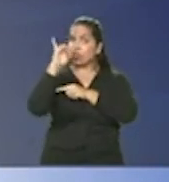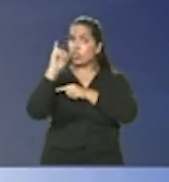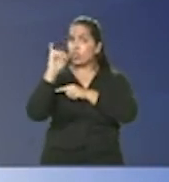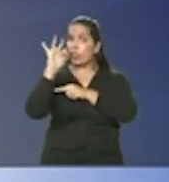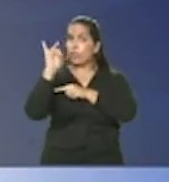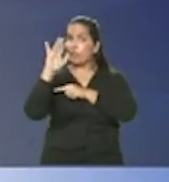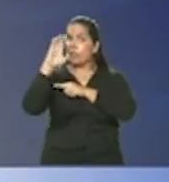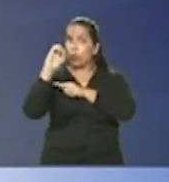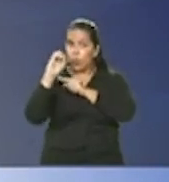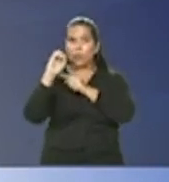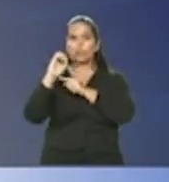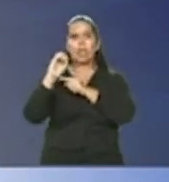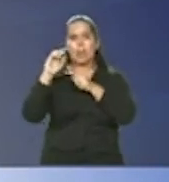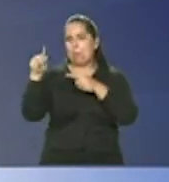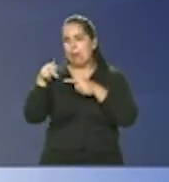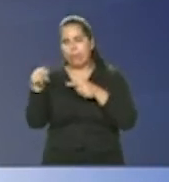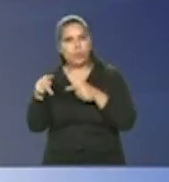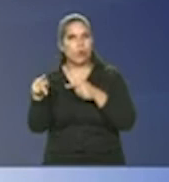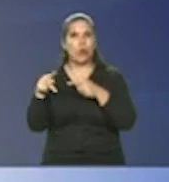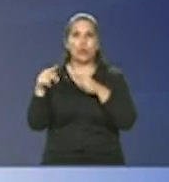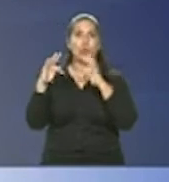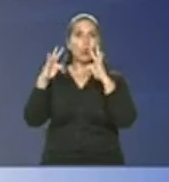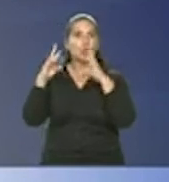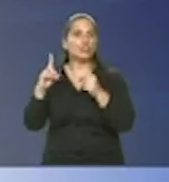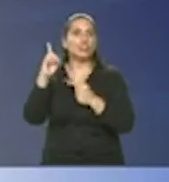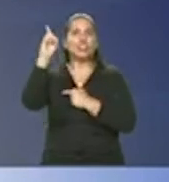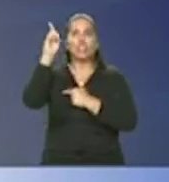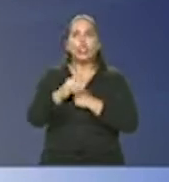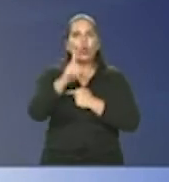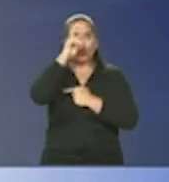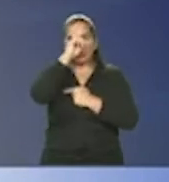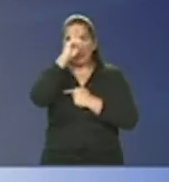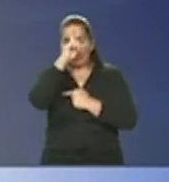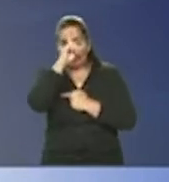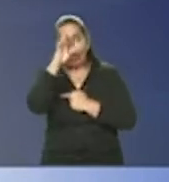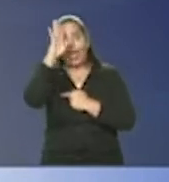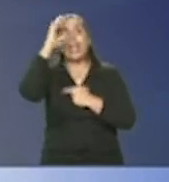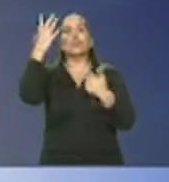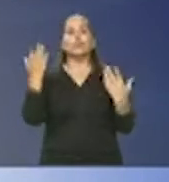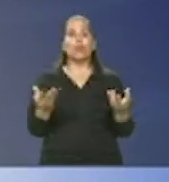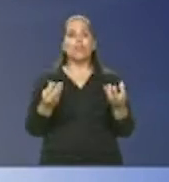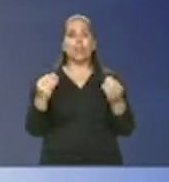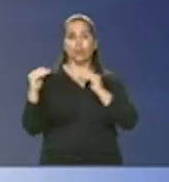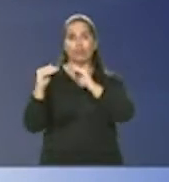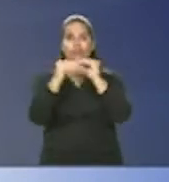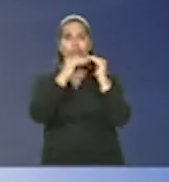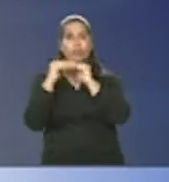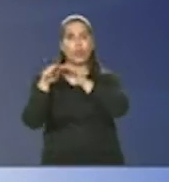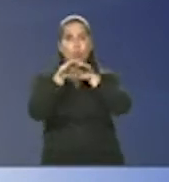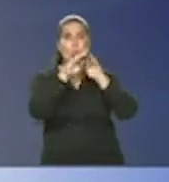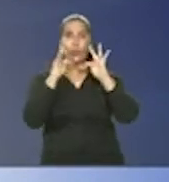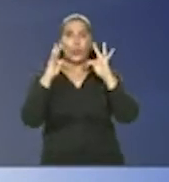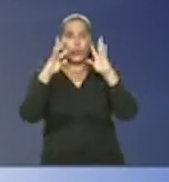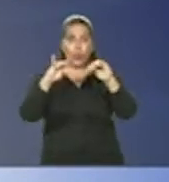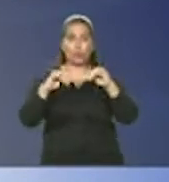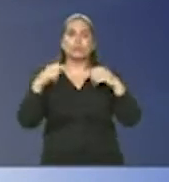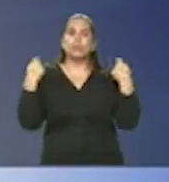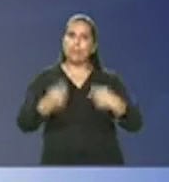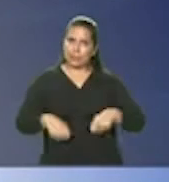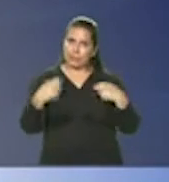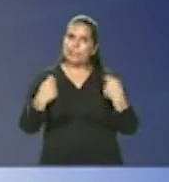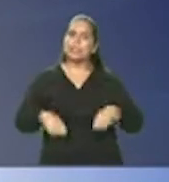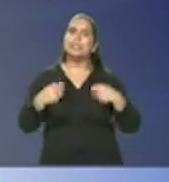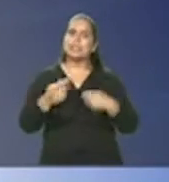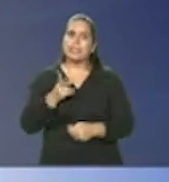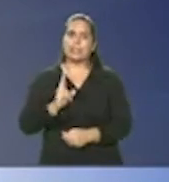todos não é diretores de hospitais que decidiram por unanimidade que as medidas devem ser